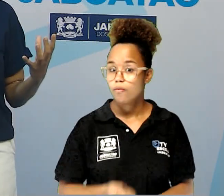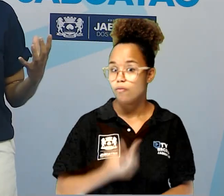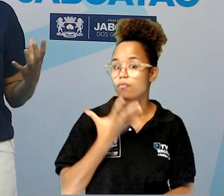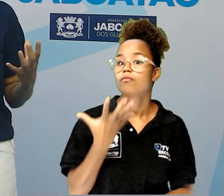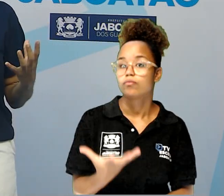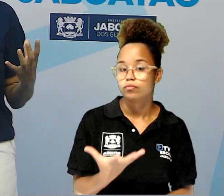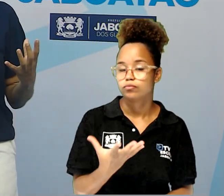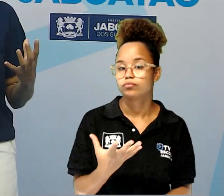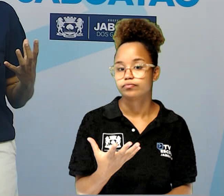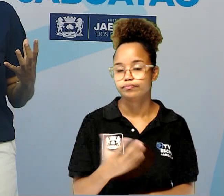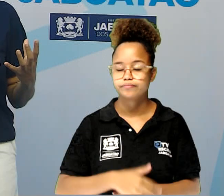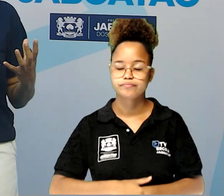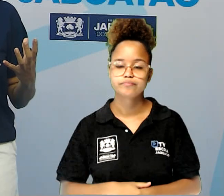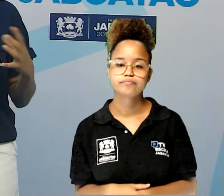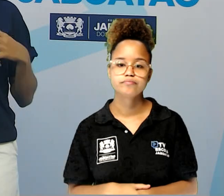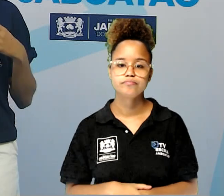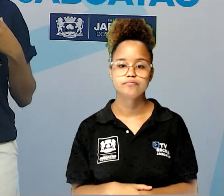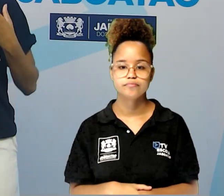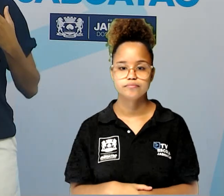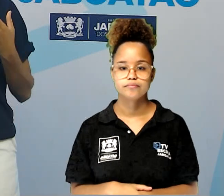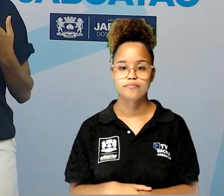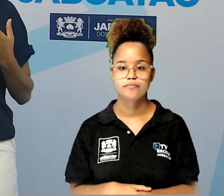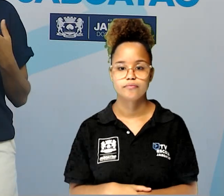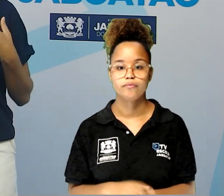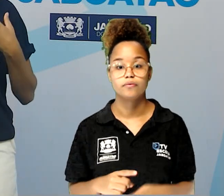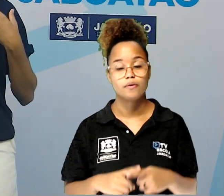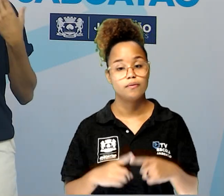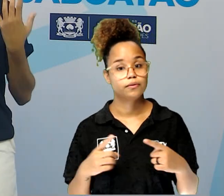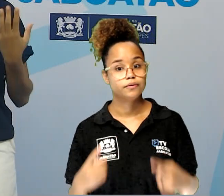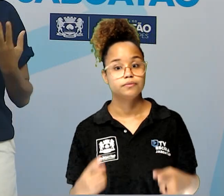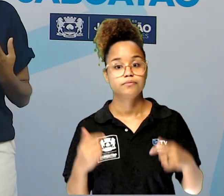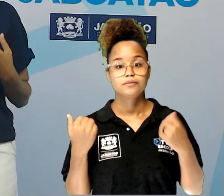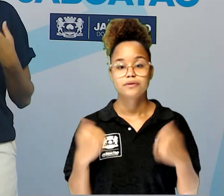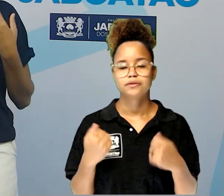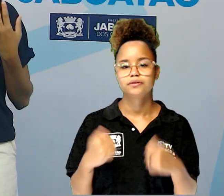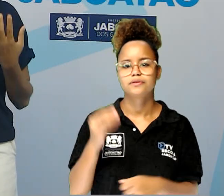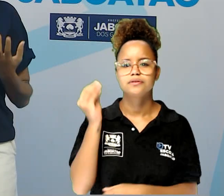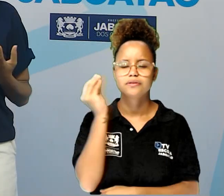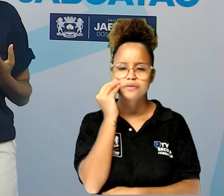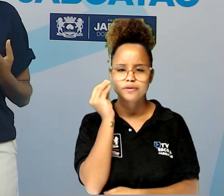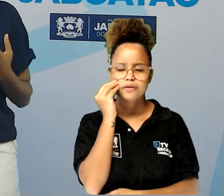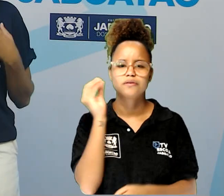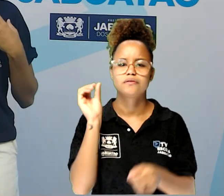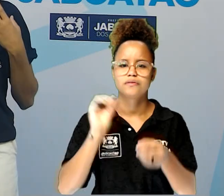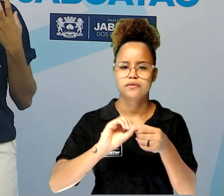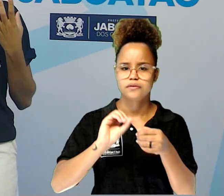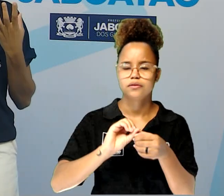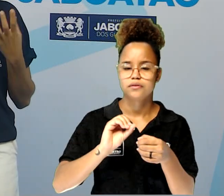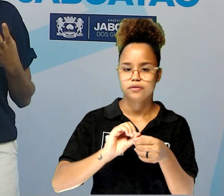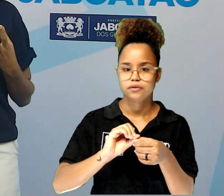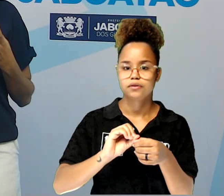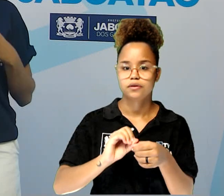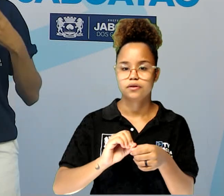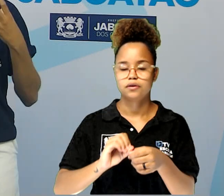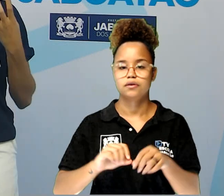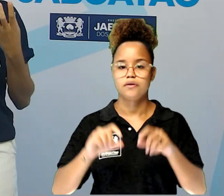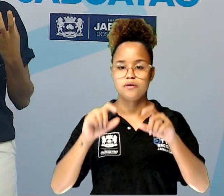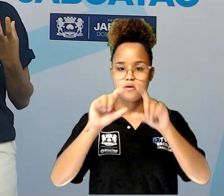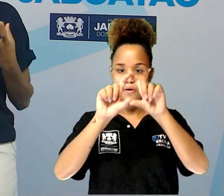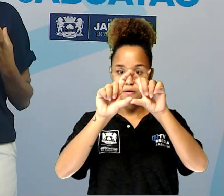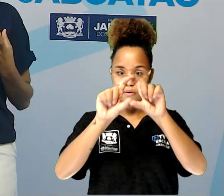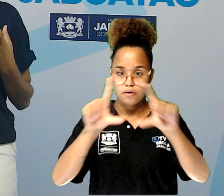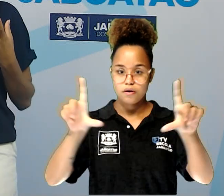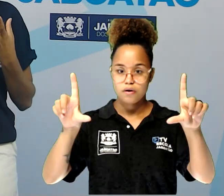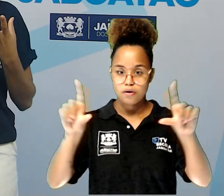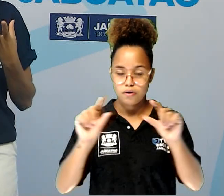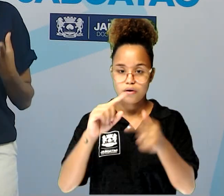inteiro Mas vocês vão tentar exercitar essa métrica que vocês